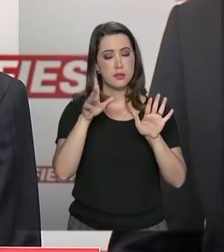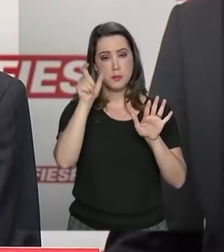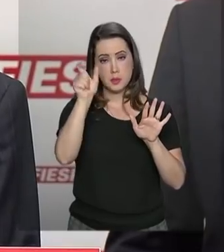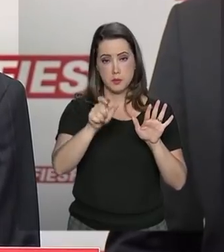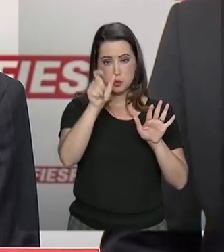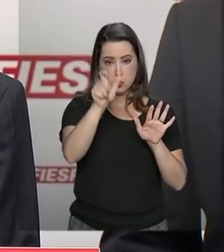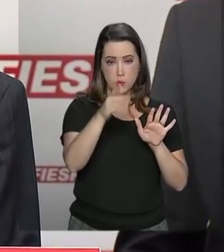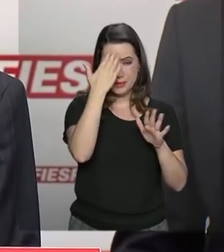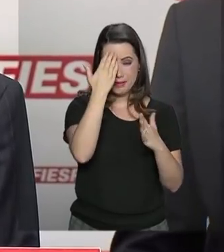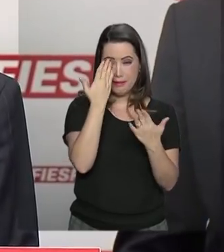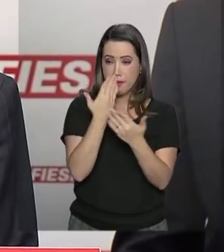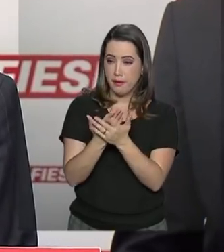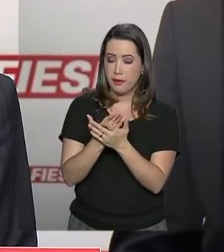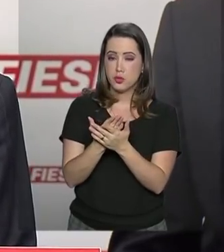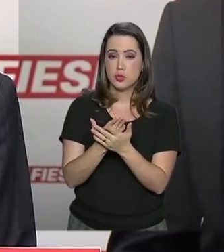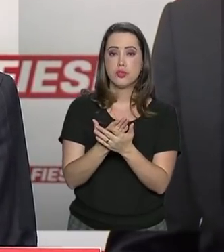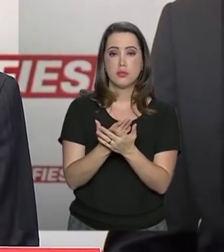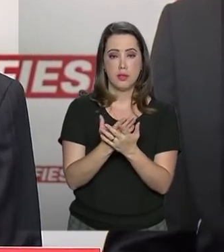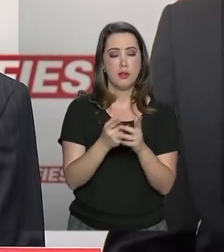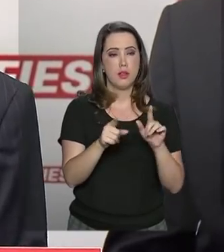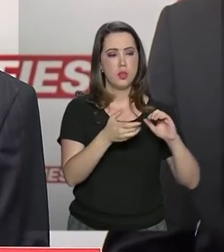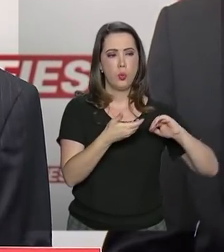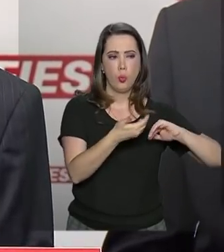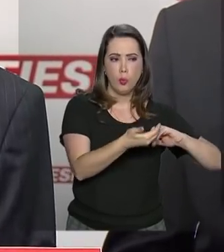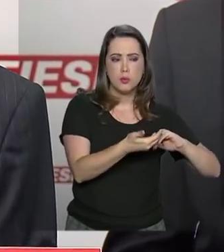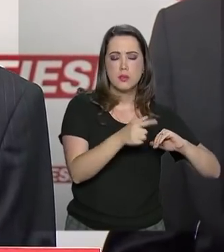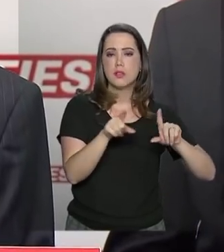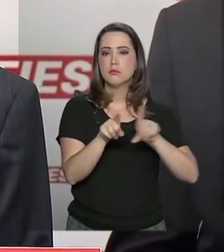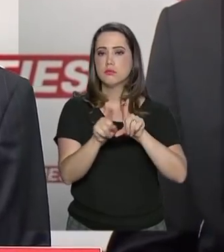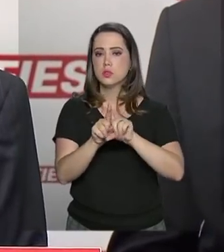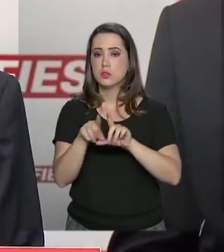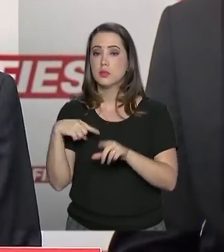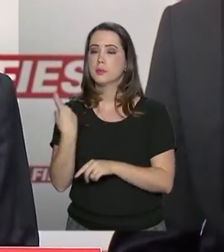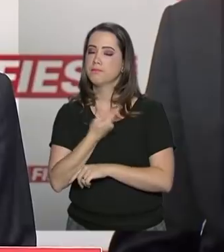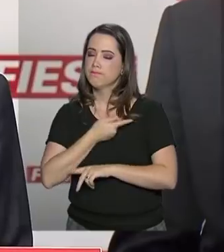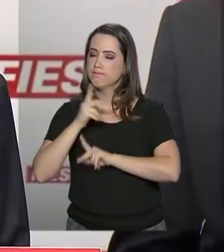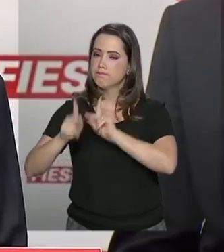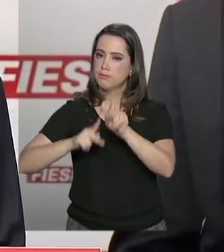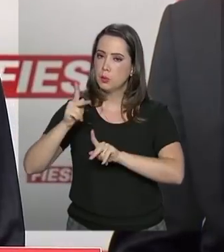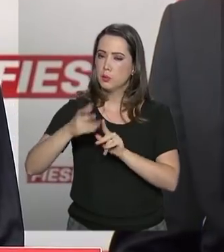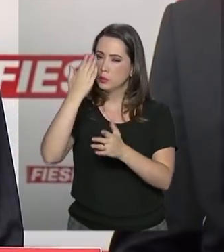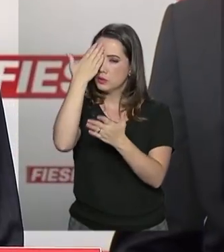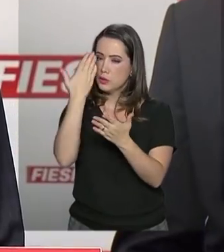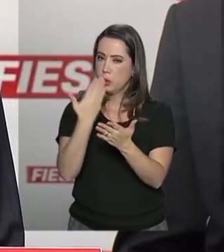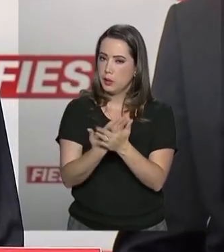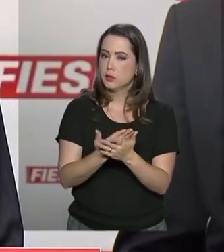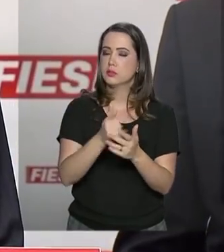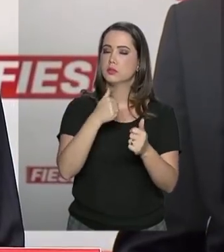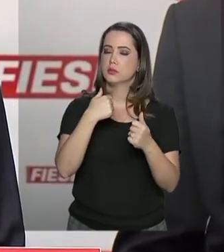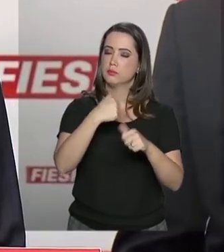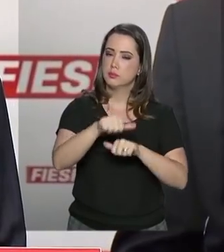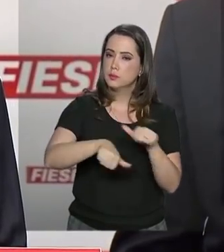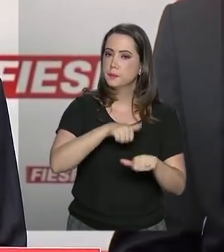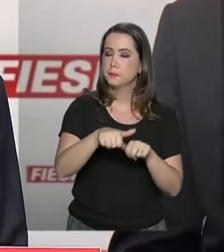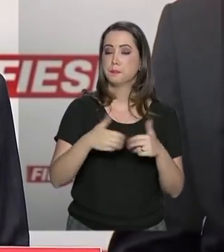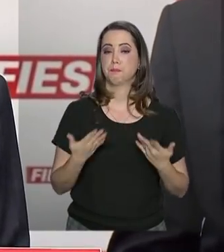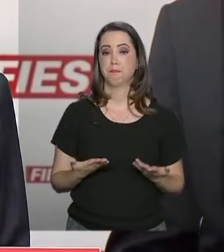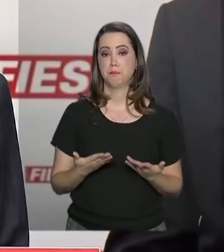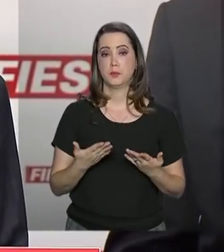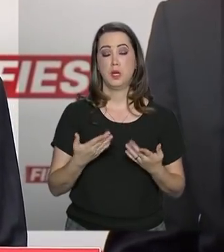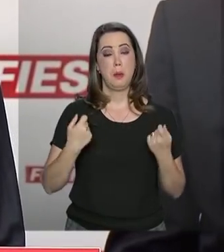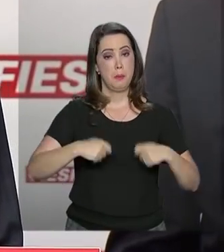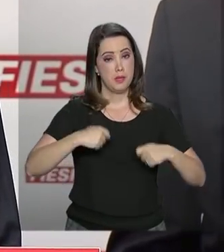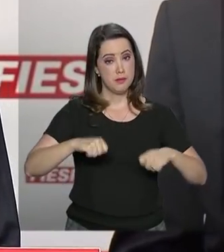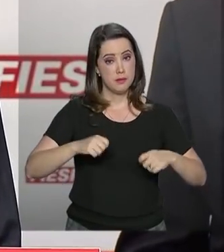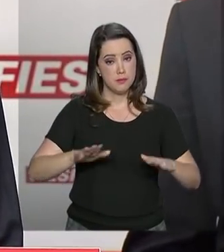os nossos parlamentares e, mais do que eles, a nossa população. A determinação de levar